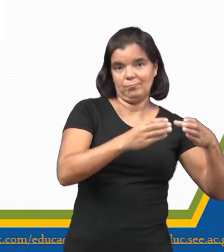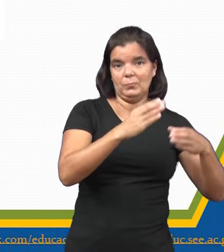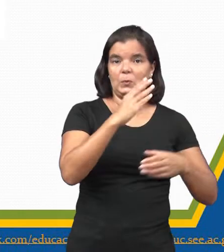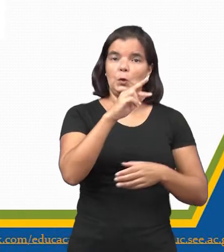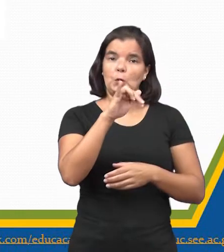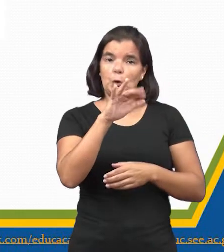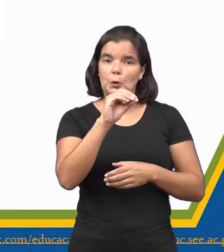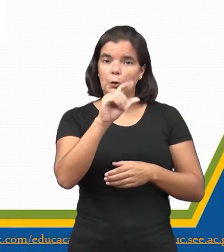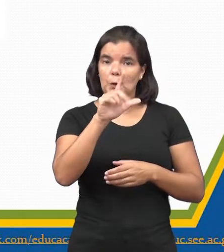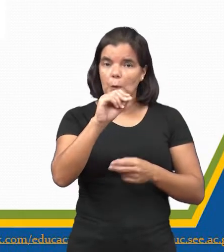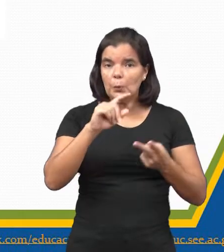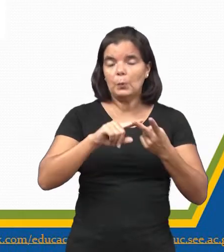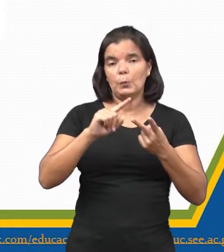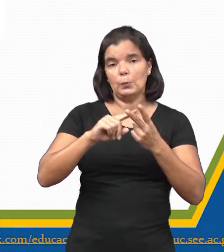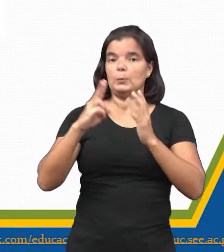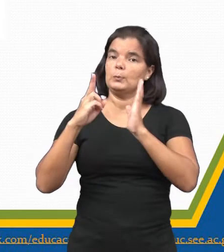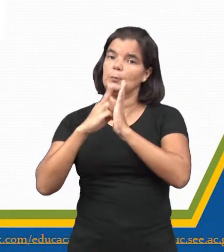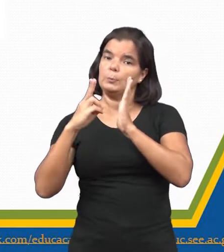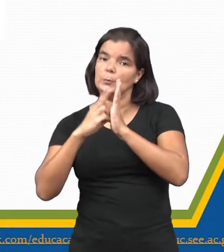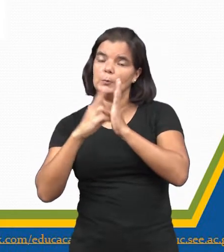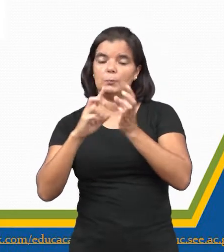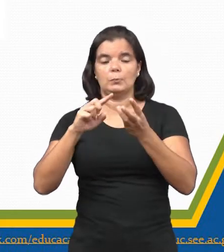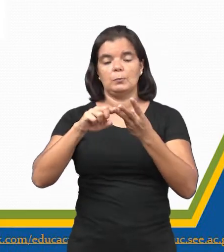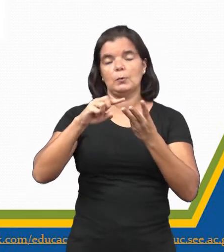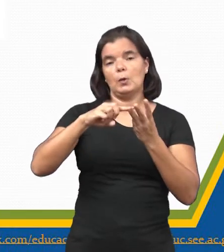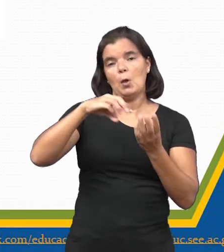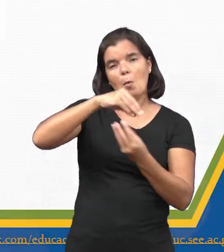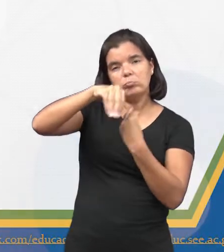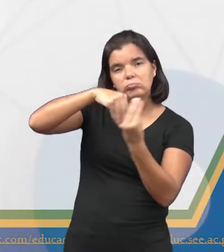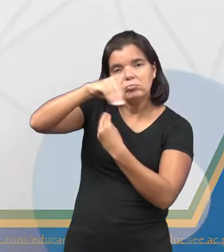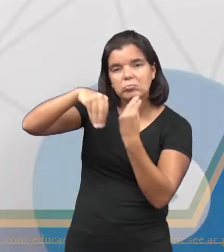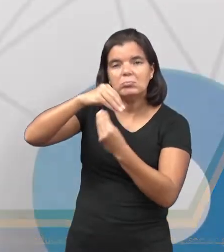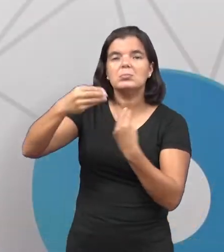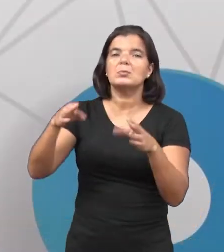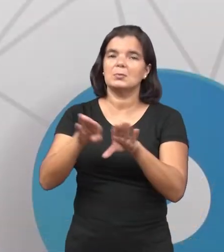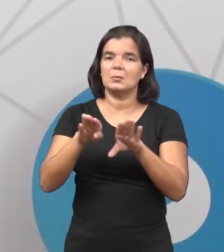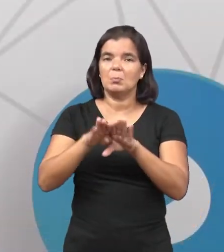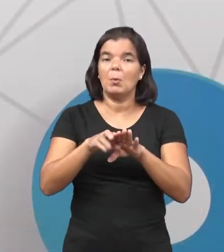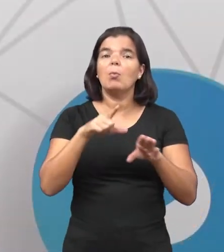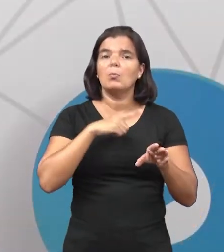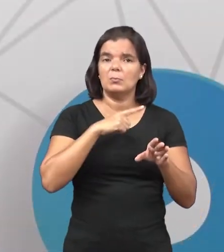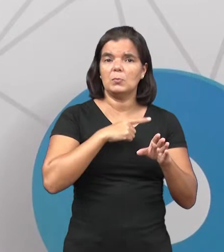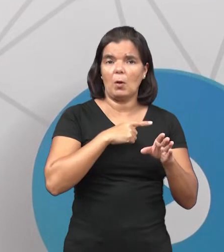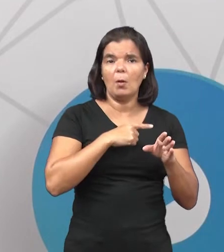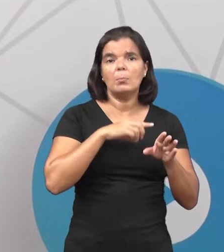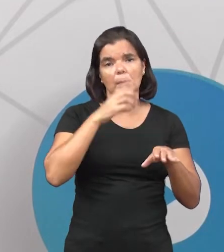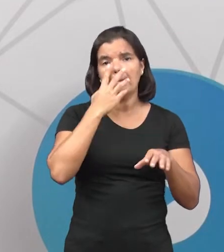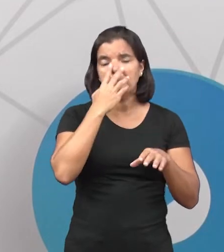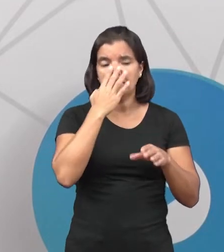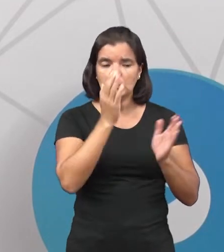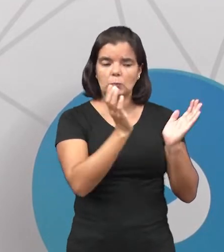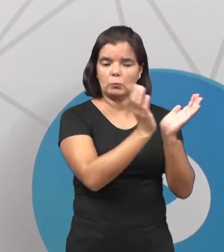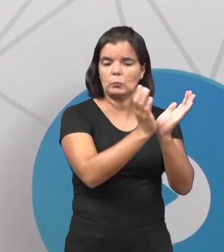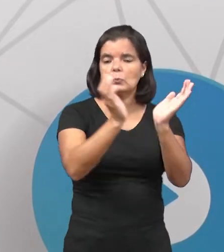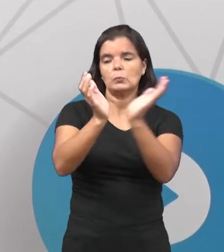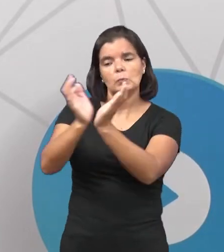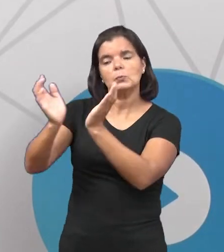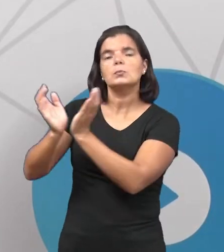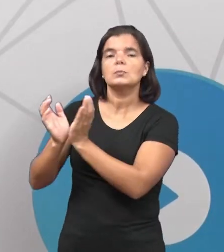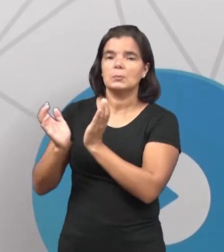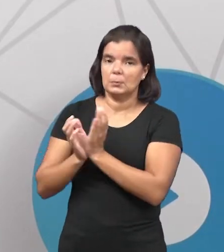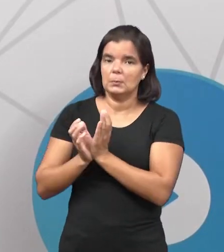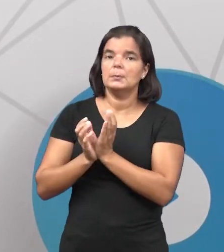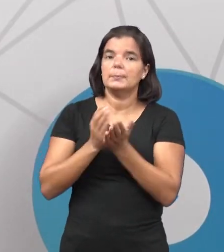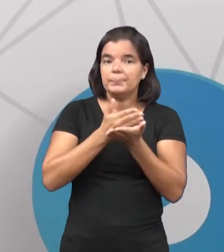crioulos, mestiços e índios. Ou seja, nós tínhamos aí, né? Uma divisão de classe social durante essa